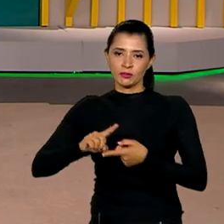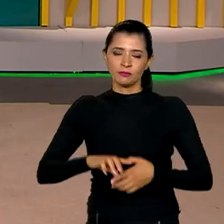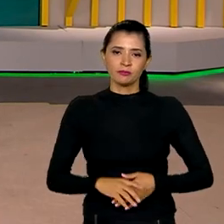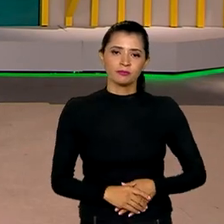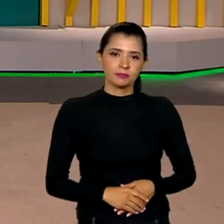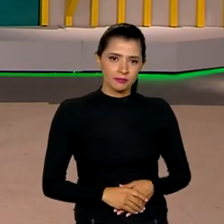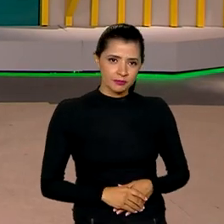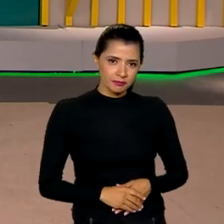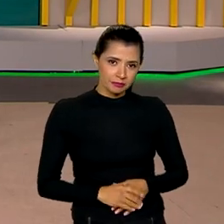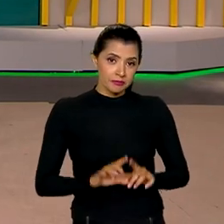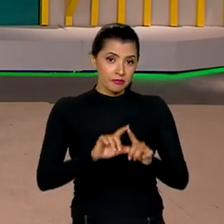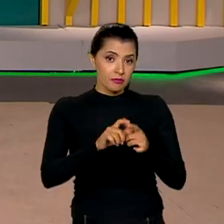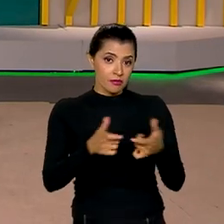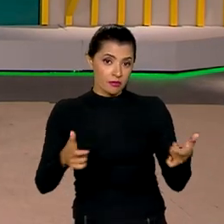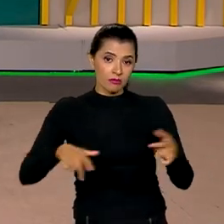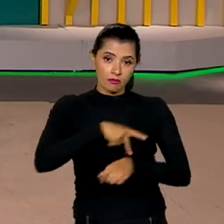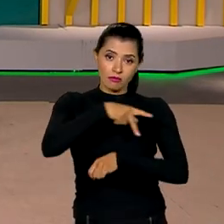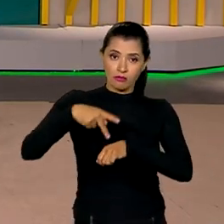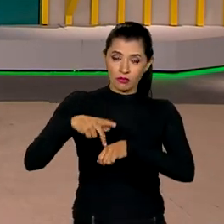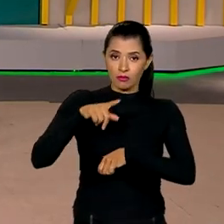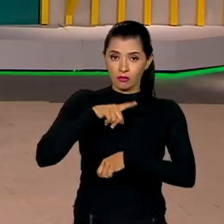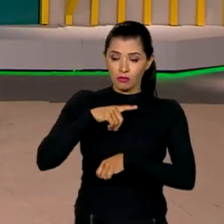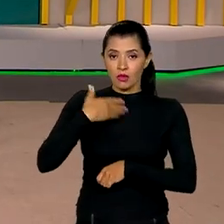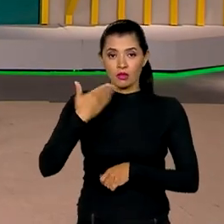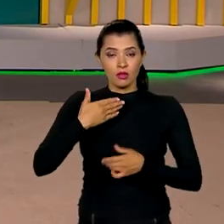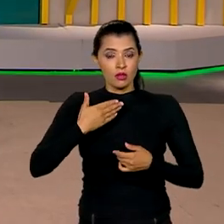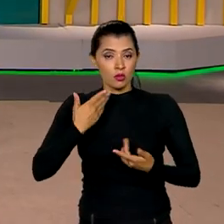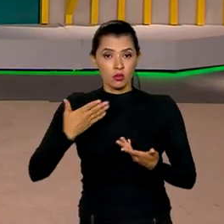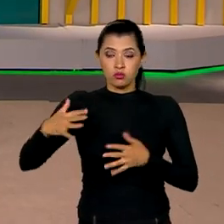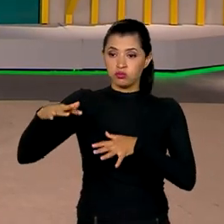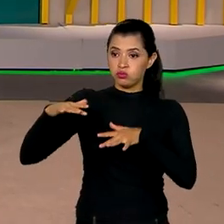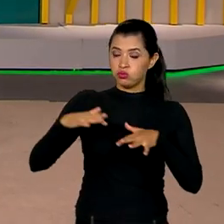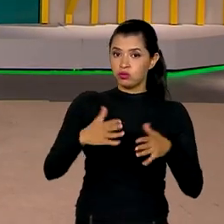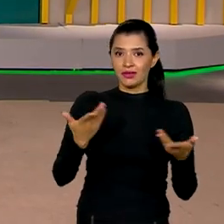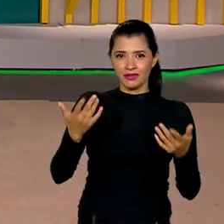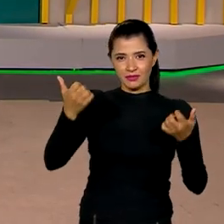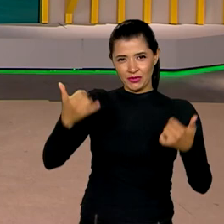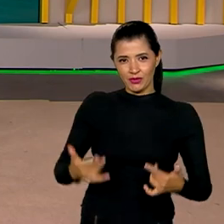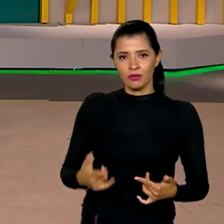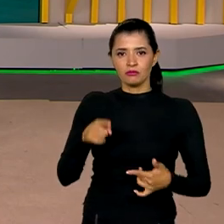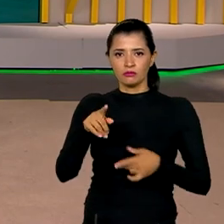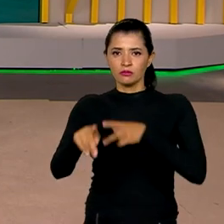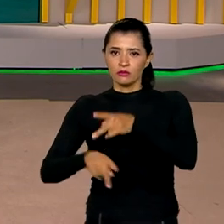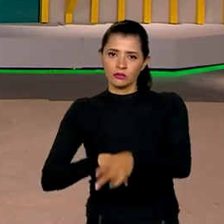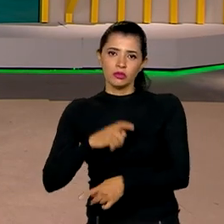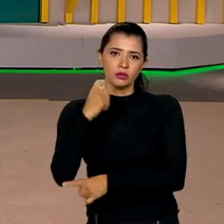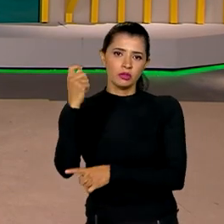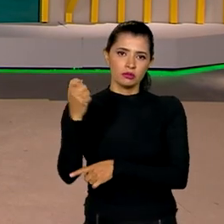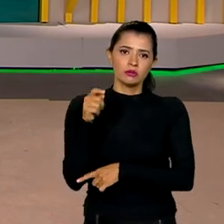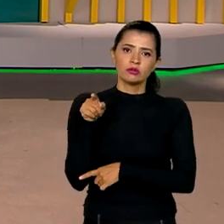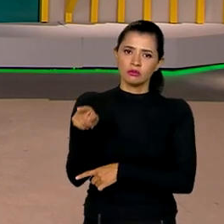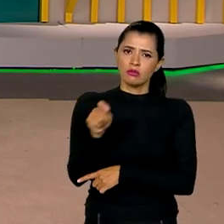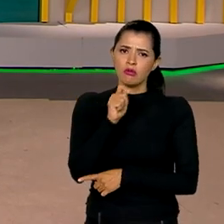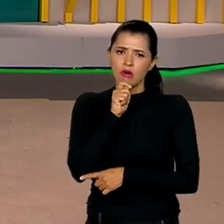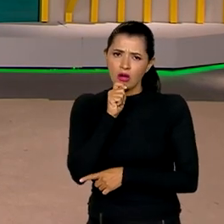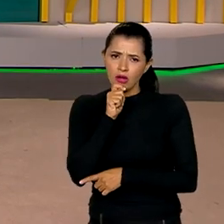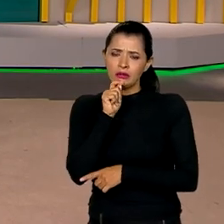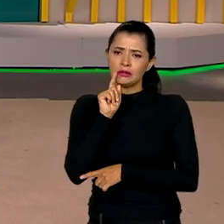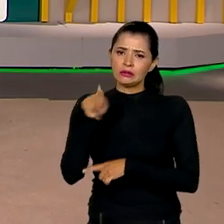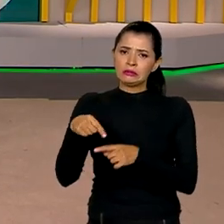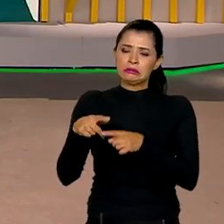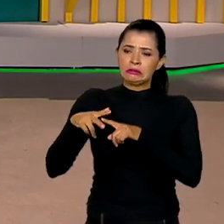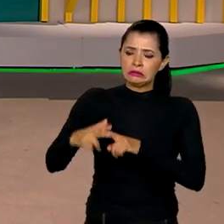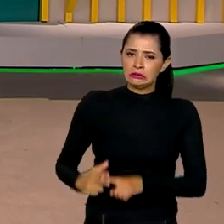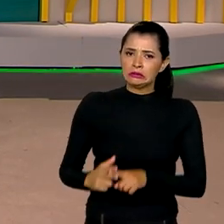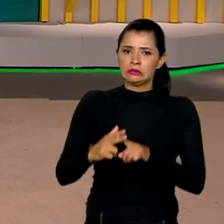Enquanto boa parte do país é atingido por uma onda de calor, como a gente comentou aqui, a população do Rio Grande do Sul ainda se recupera das